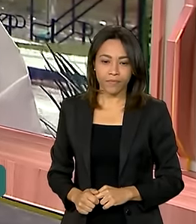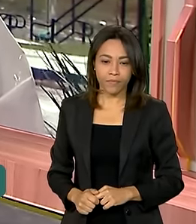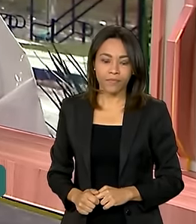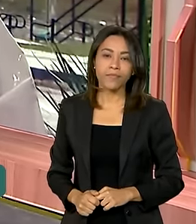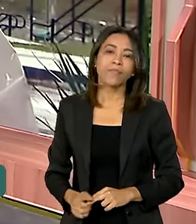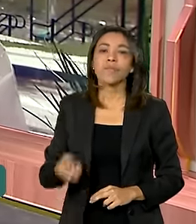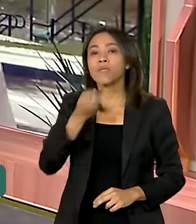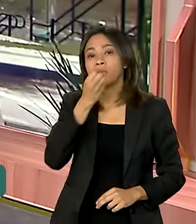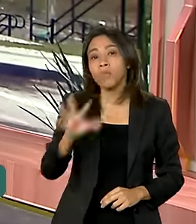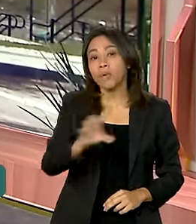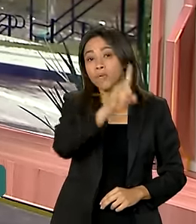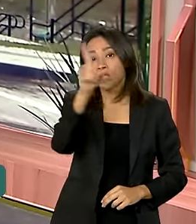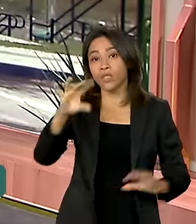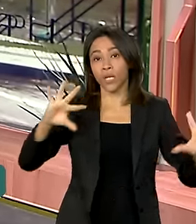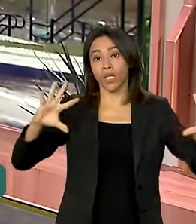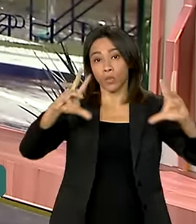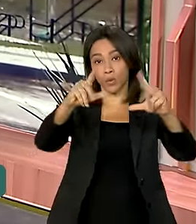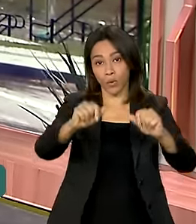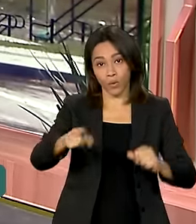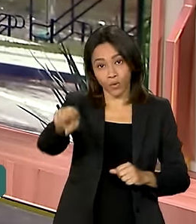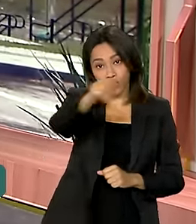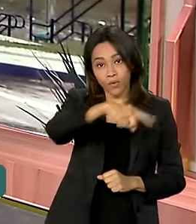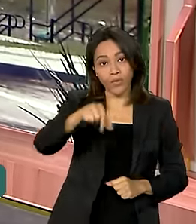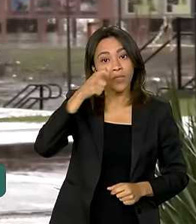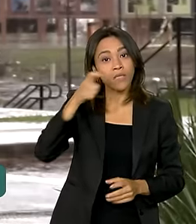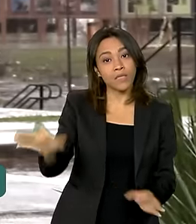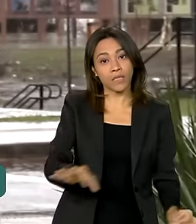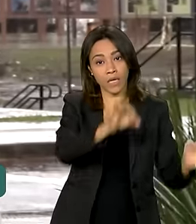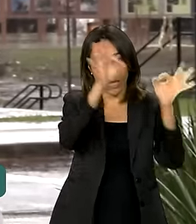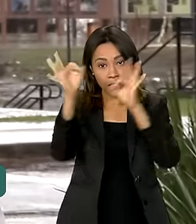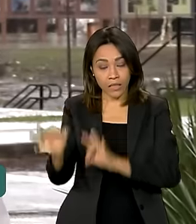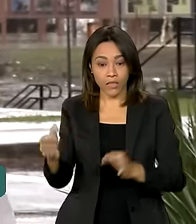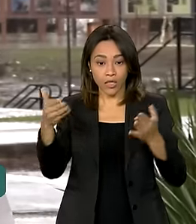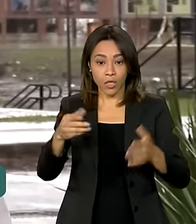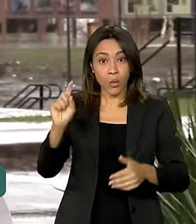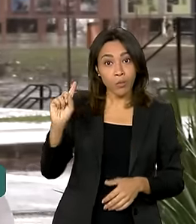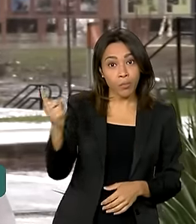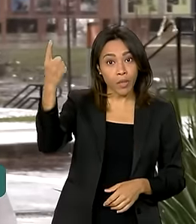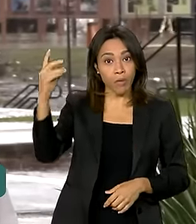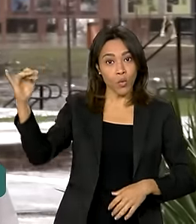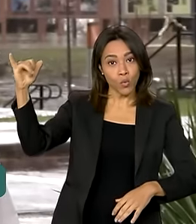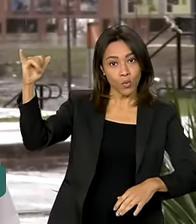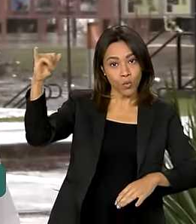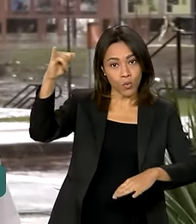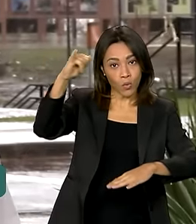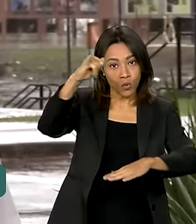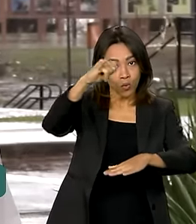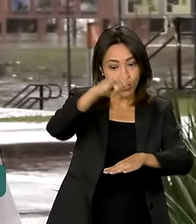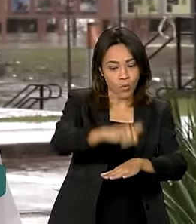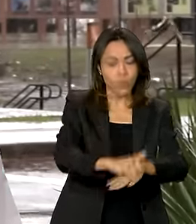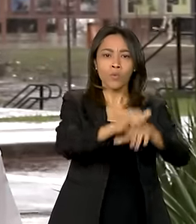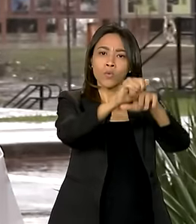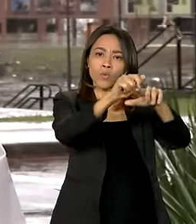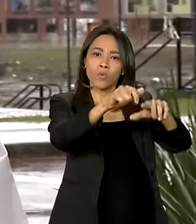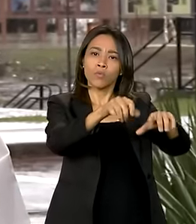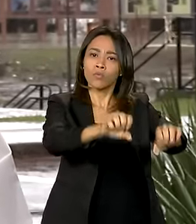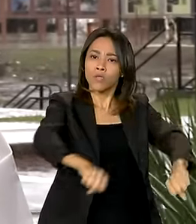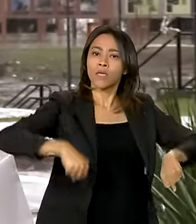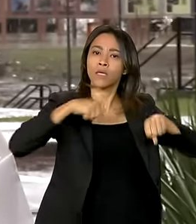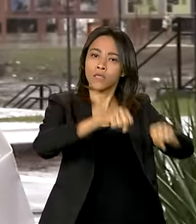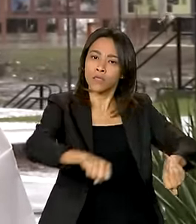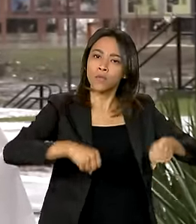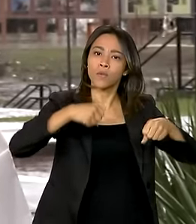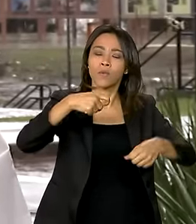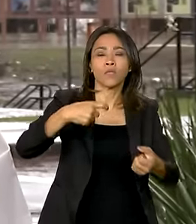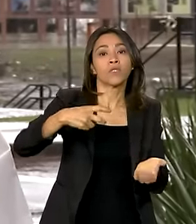Bom dia, Vanessa. Bom dia a todos que nos acompanham aqui no canal GOV. O primeiro voo comercial pousou na base aérea de Canoas às 8 horas